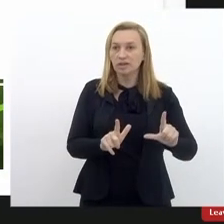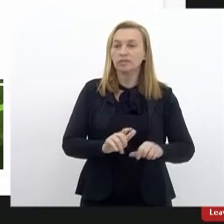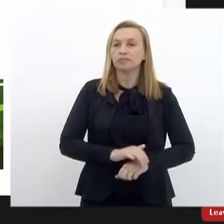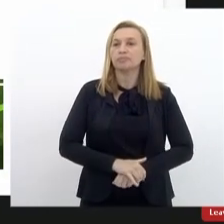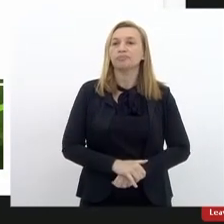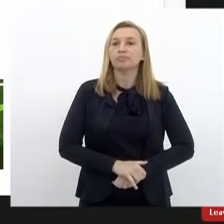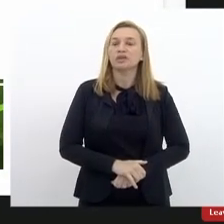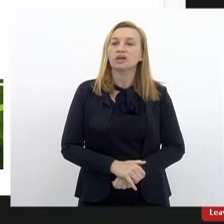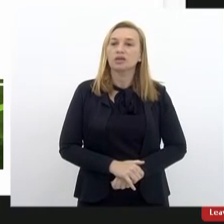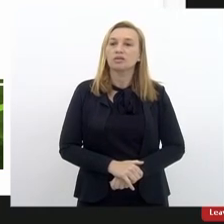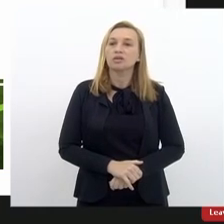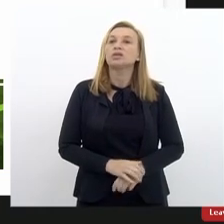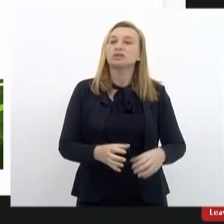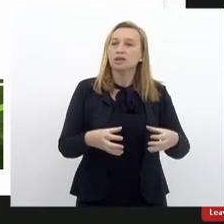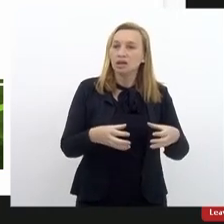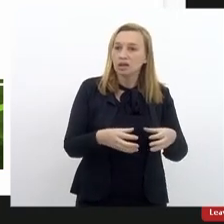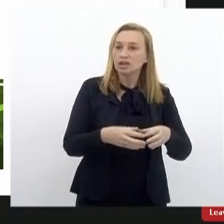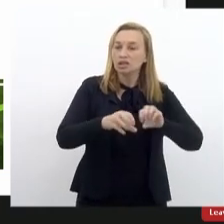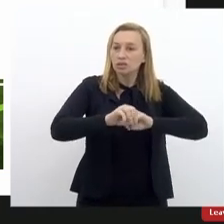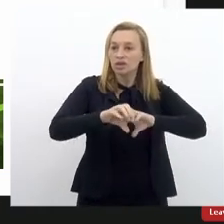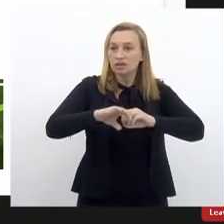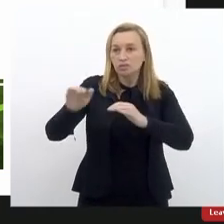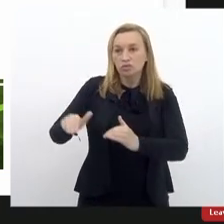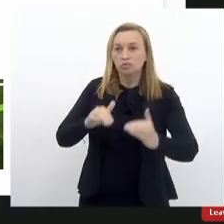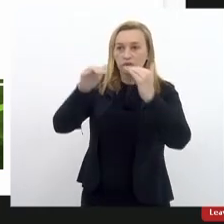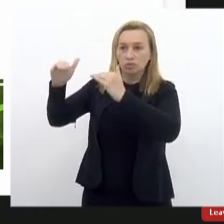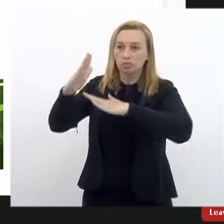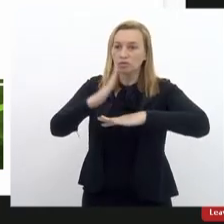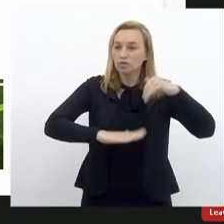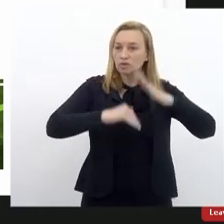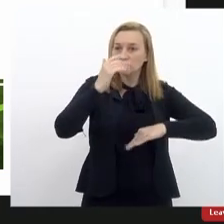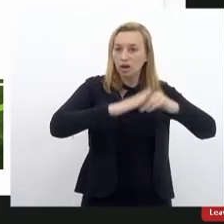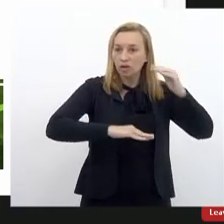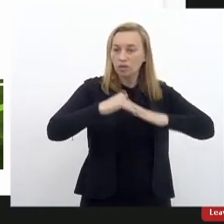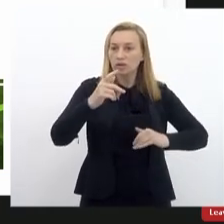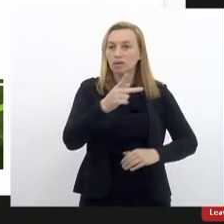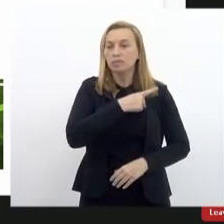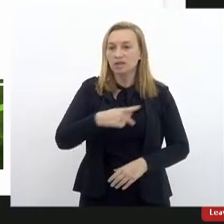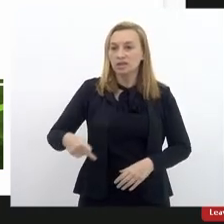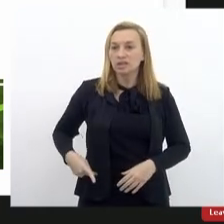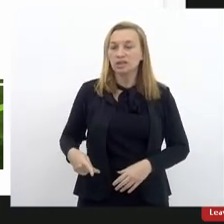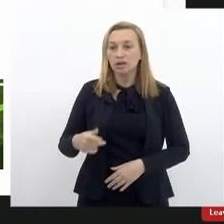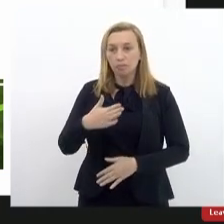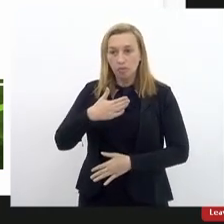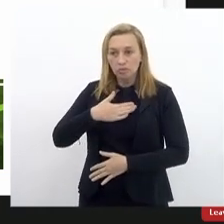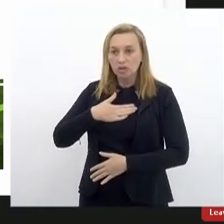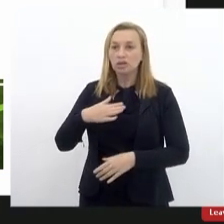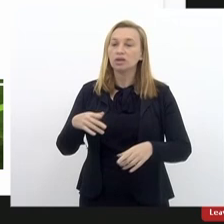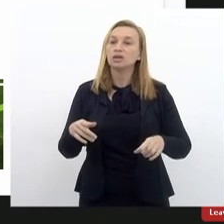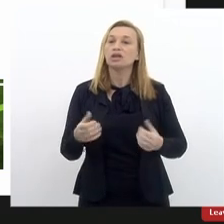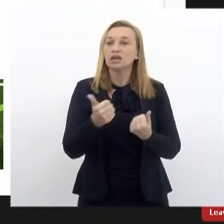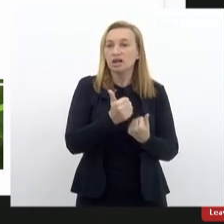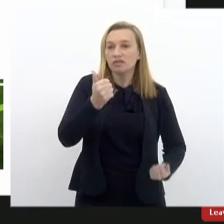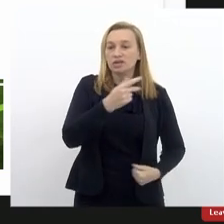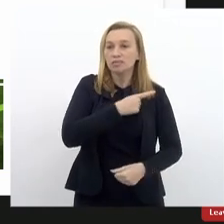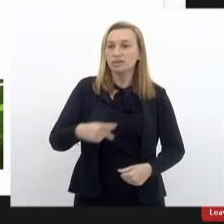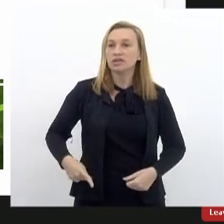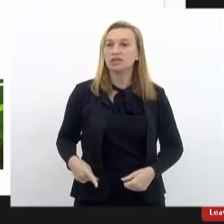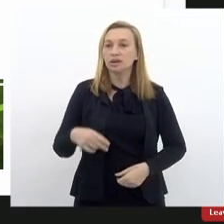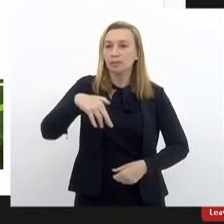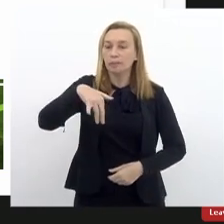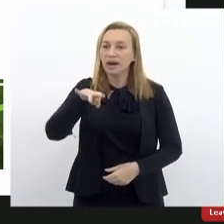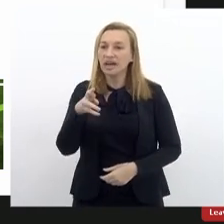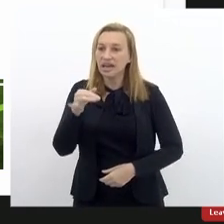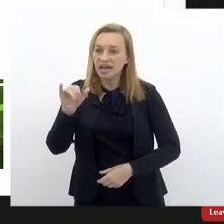E a Câmara de Educação Superior e Profissional, presidida por mim, e cuja vice-presidente é a conselheira